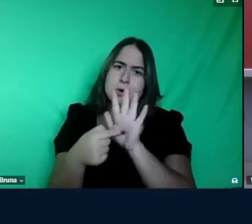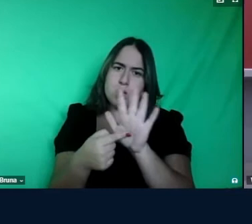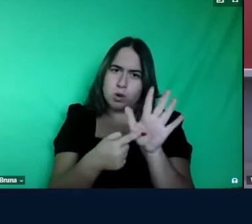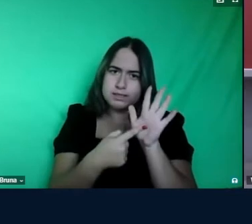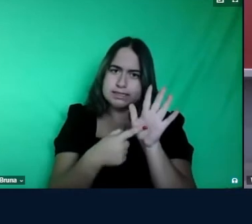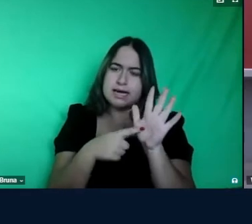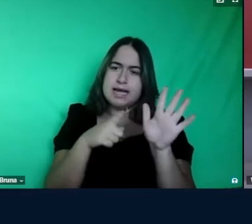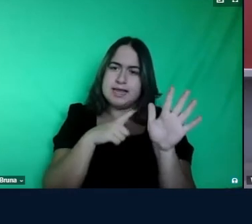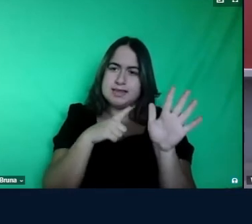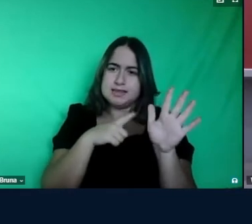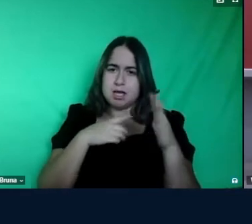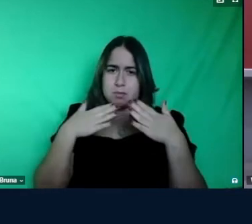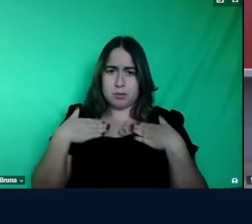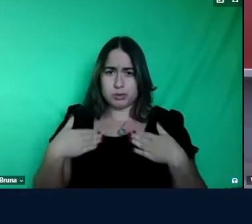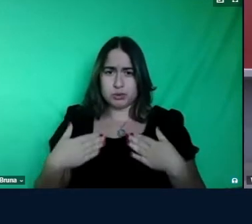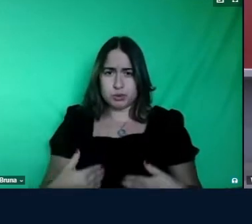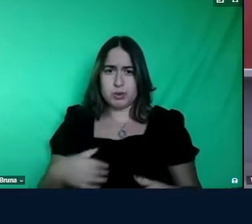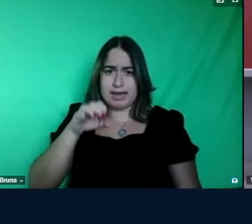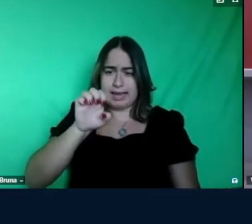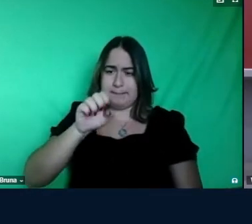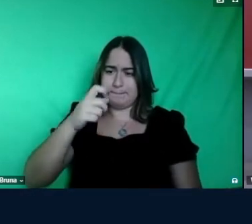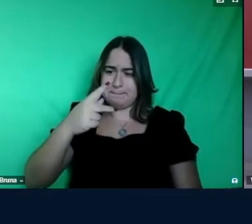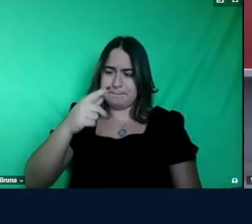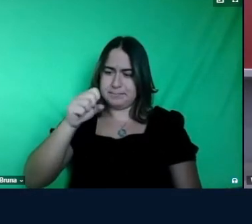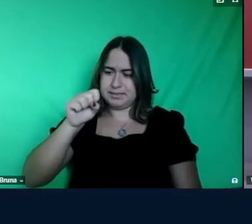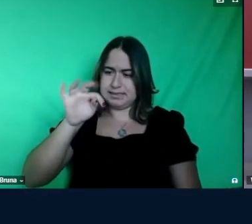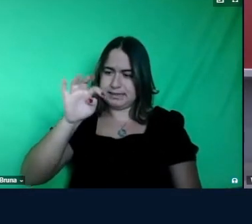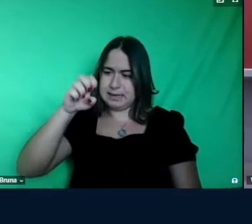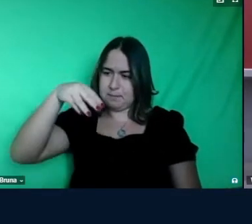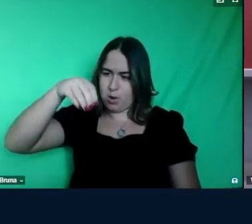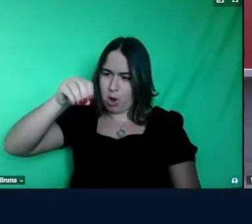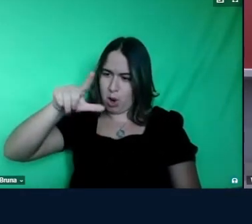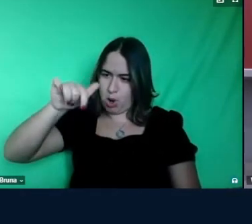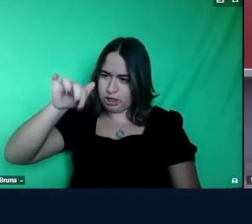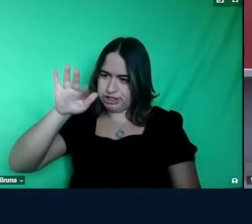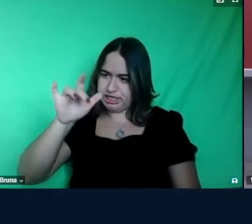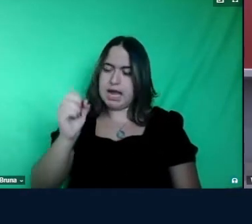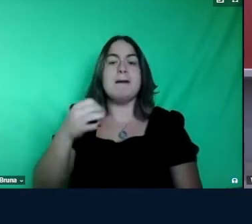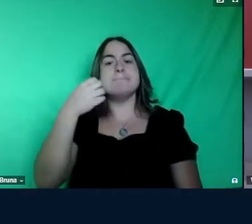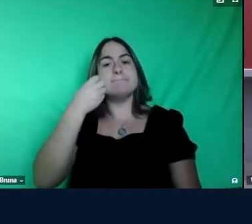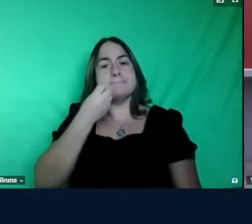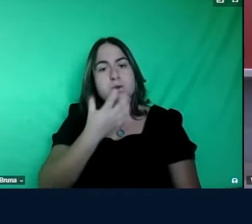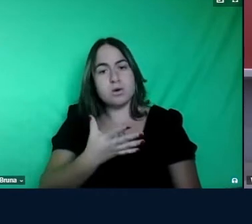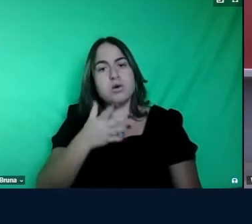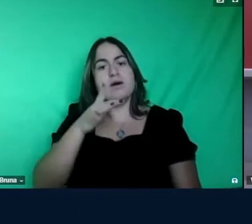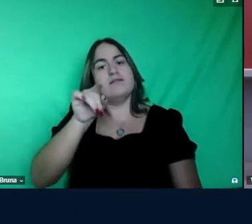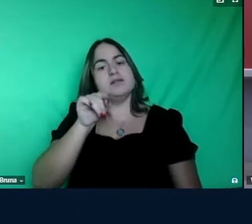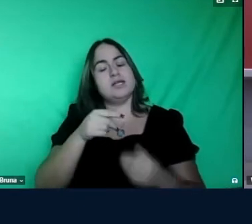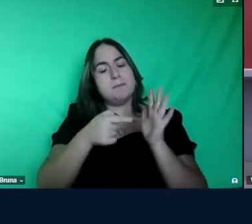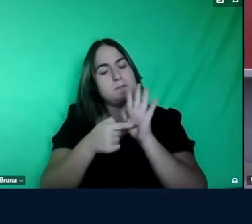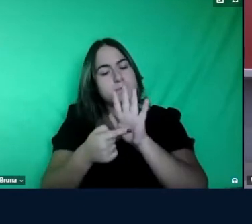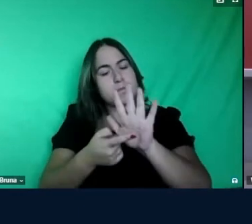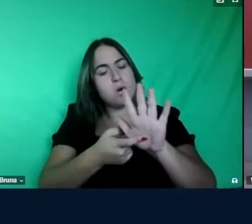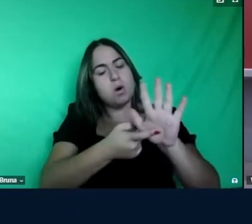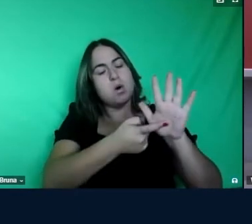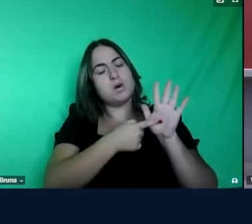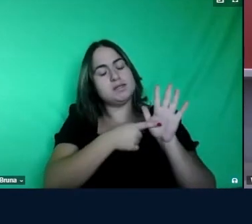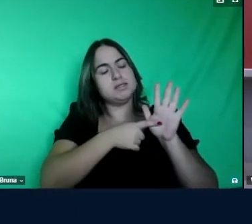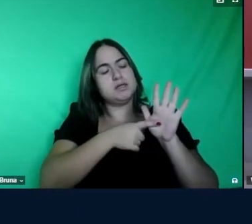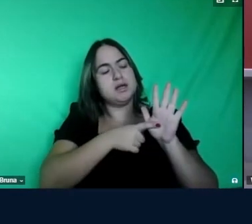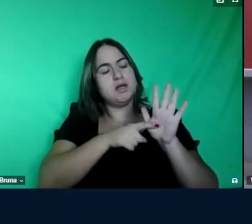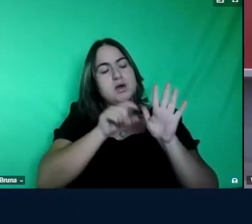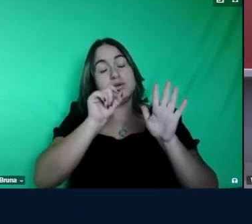ontológica epistemológica muito boa você salienta qual é o conteúdo lacunar que você pretende preencher com a sua